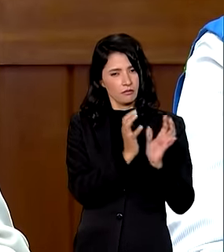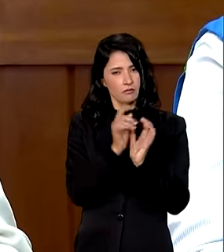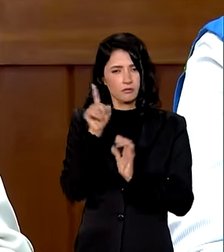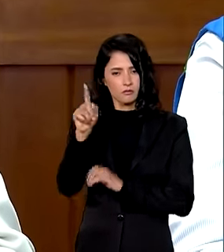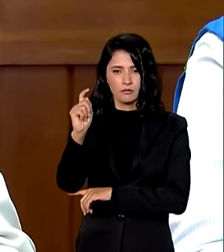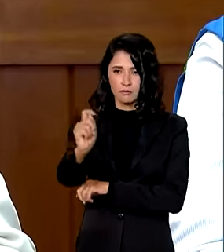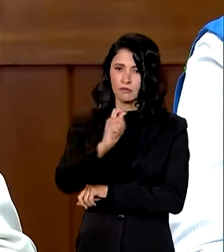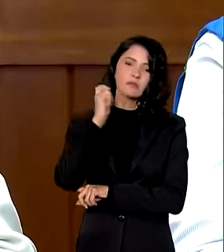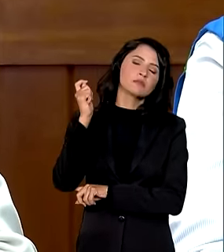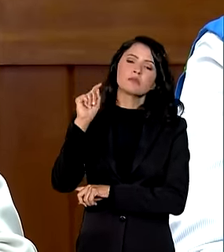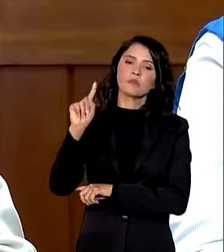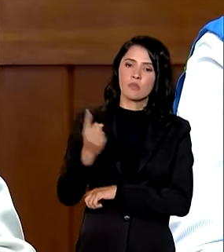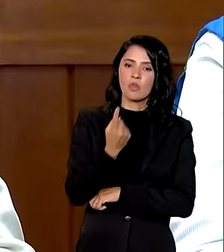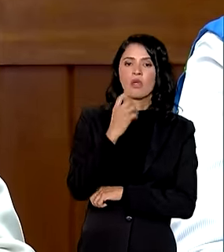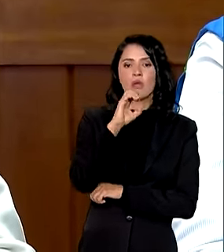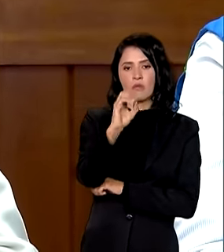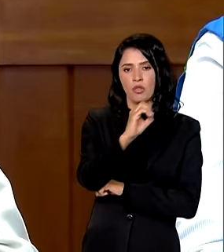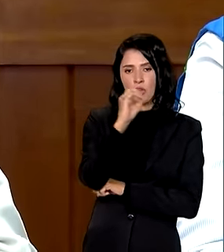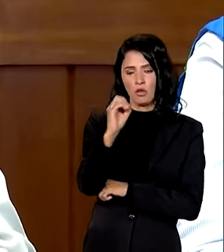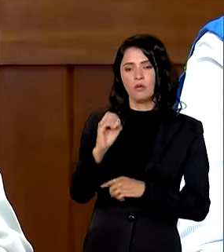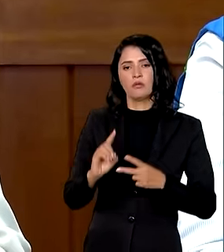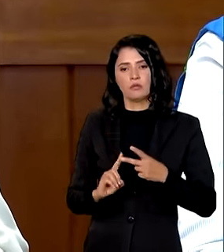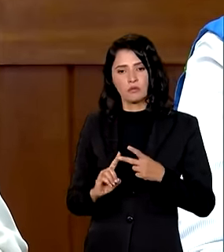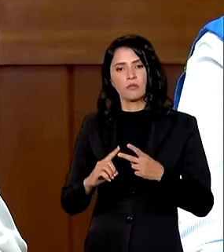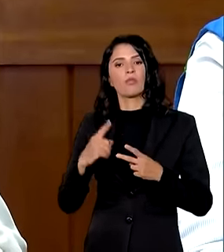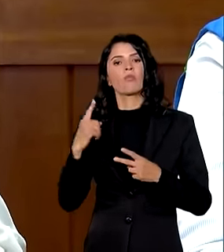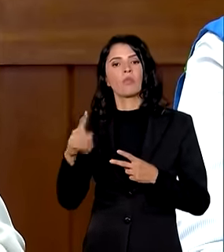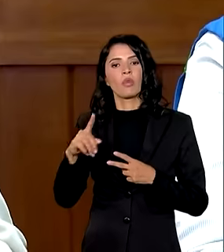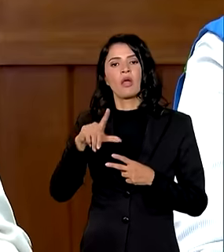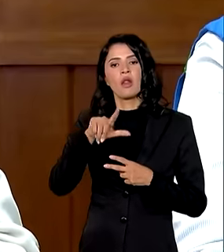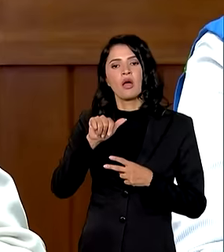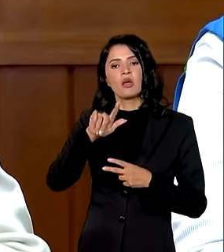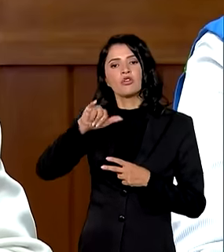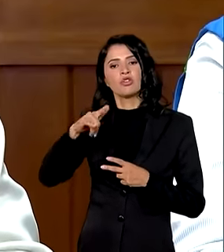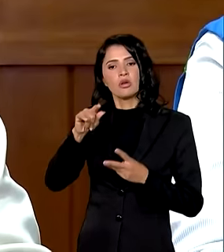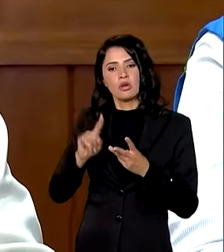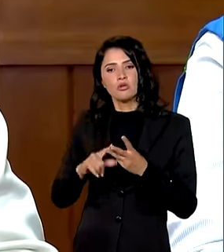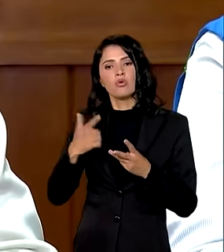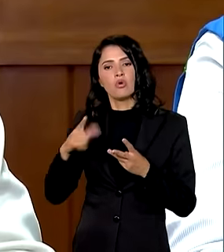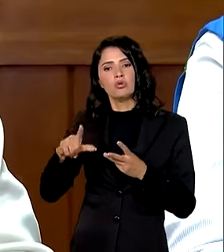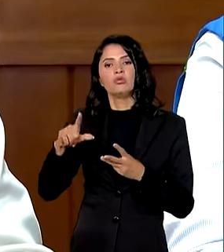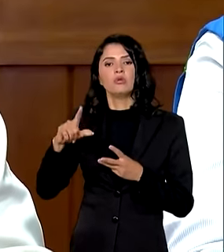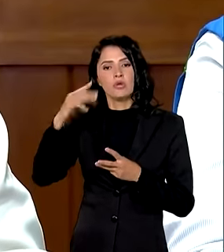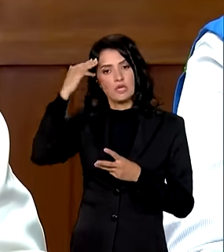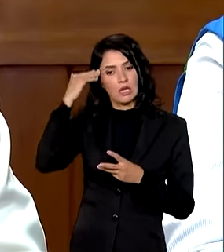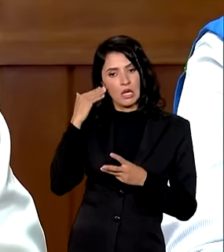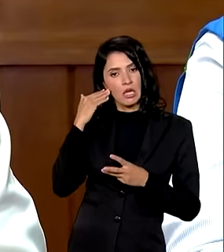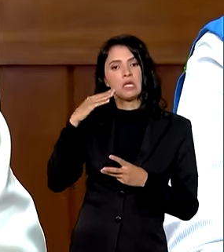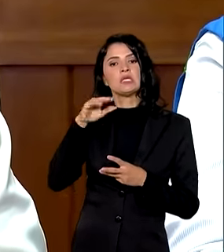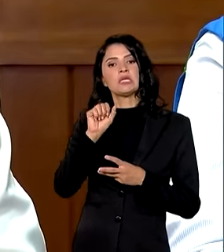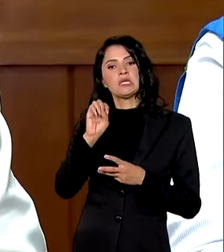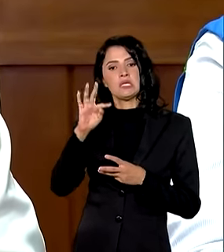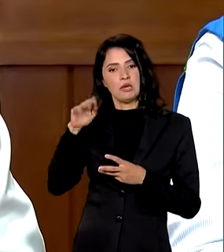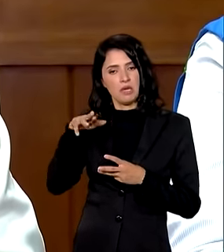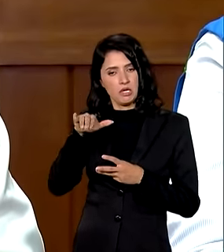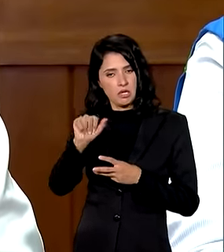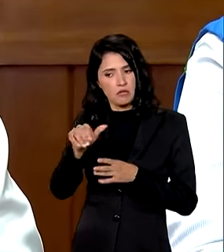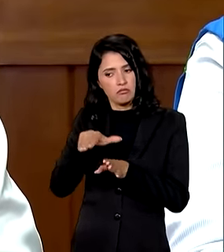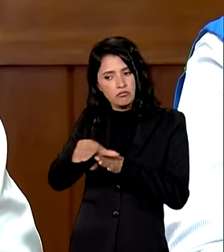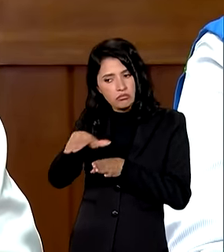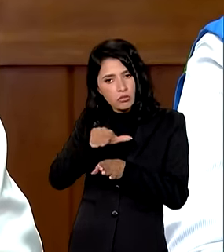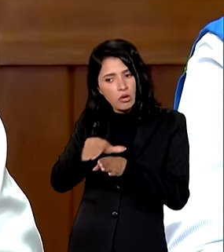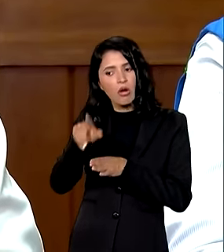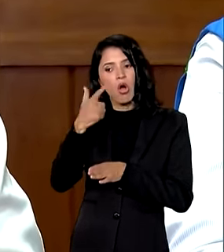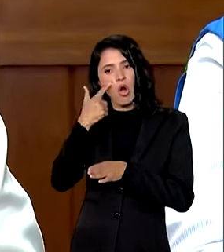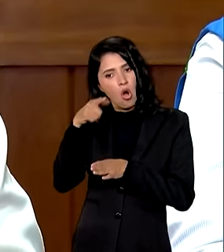uma instalada uma Porto Alegre uma instalada em Lajeado outra instalada em Santa Maria para orientar as prefeituras